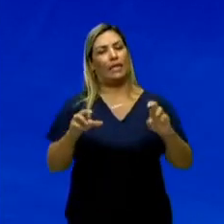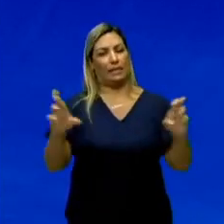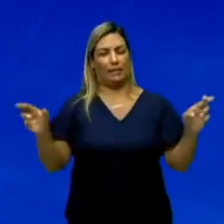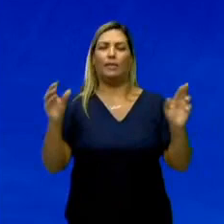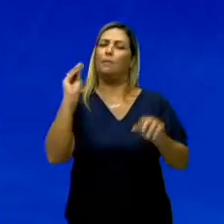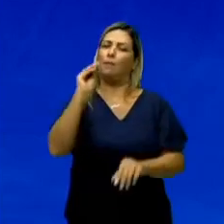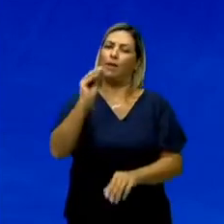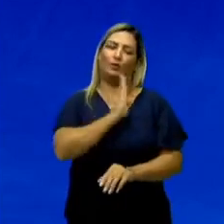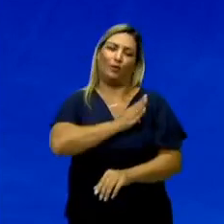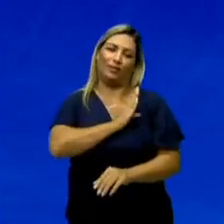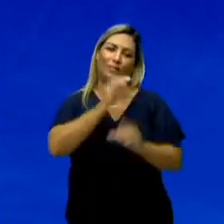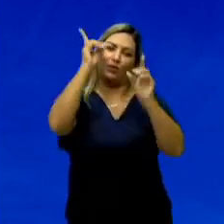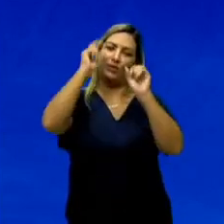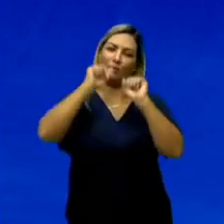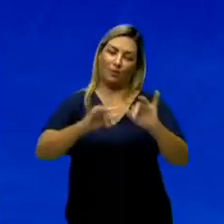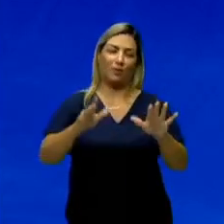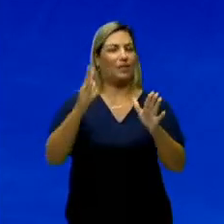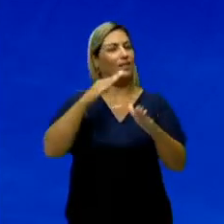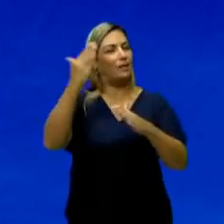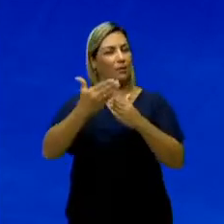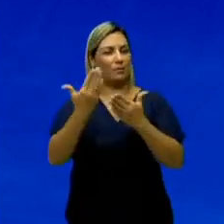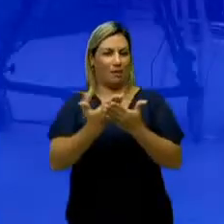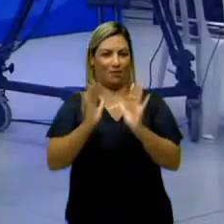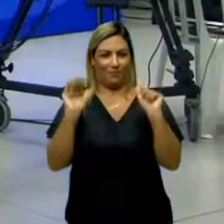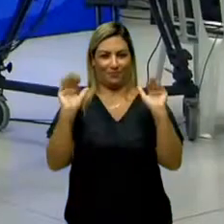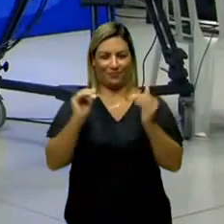Beijão no coração, fiquem com Deus e até a próxima.